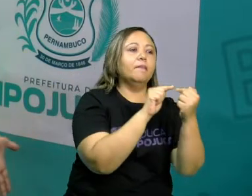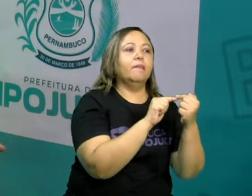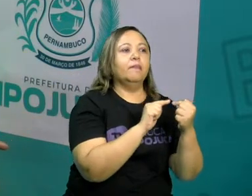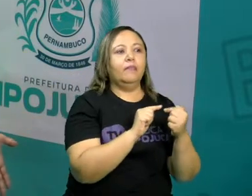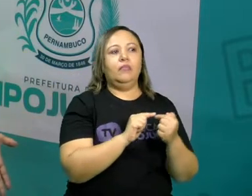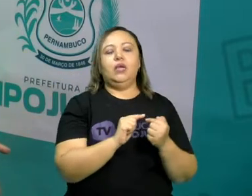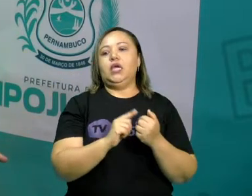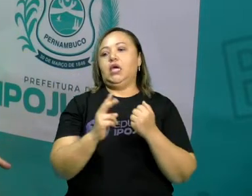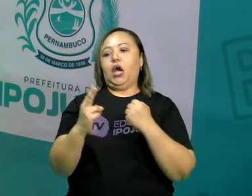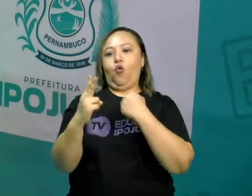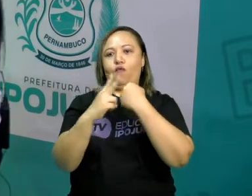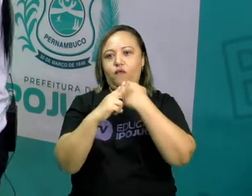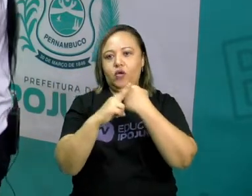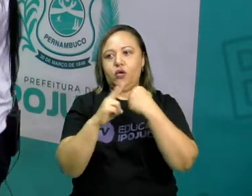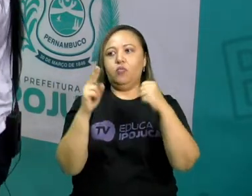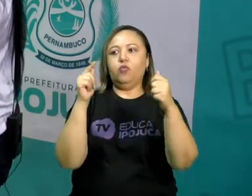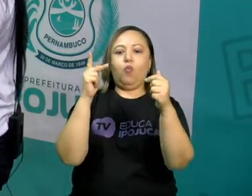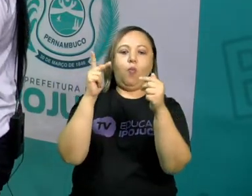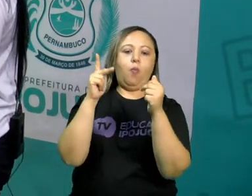corretamente.